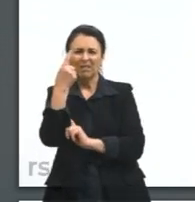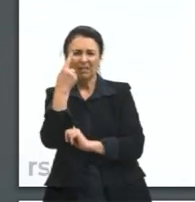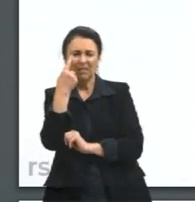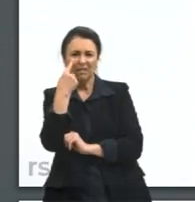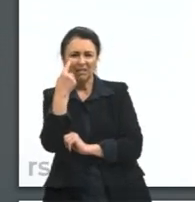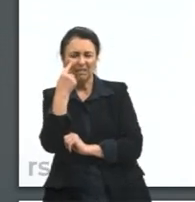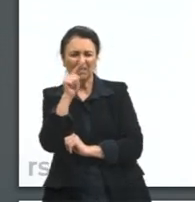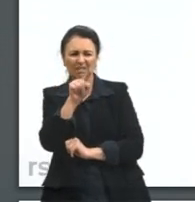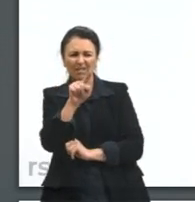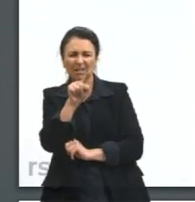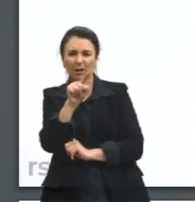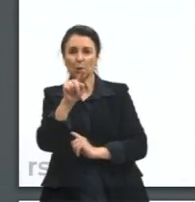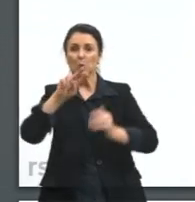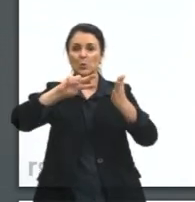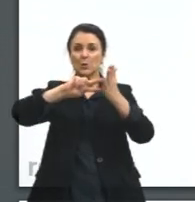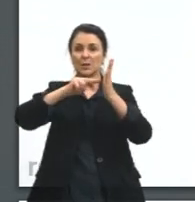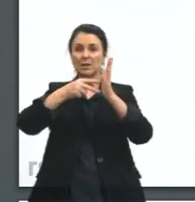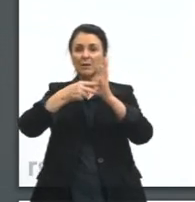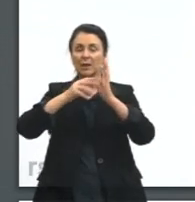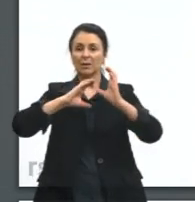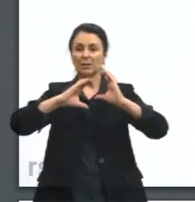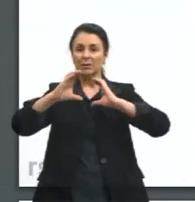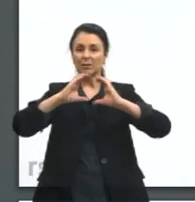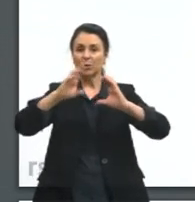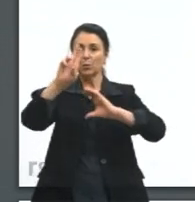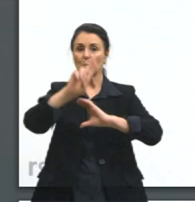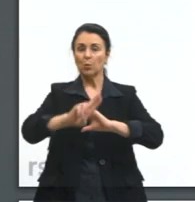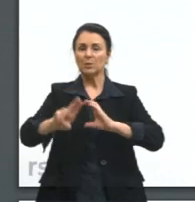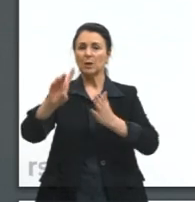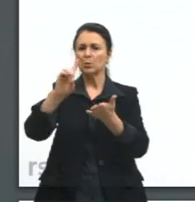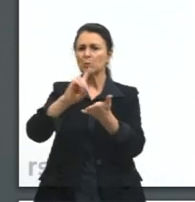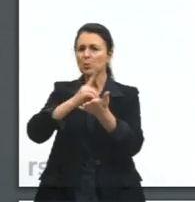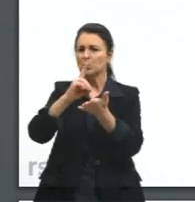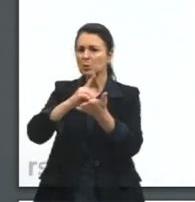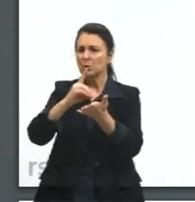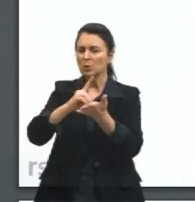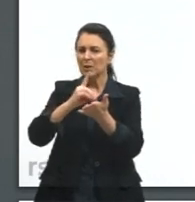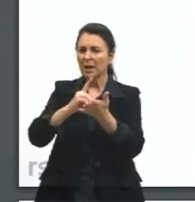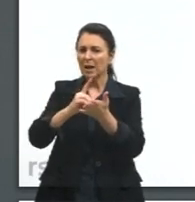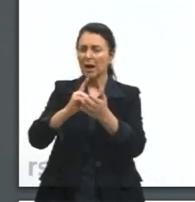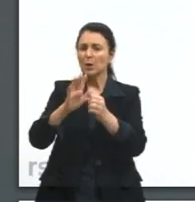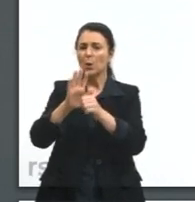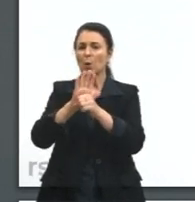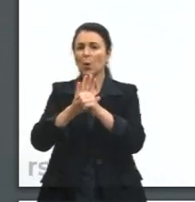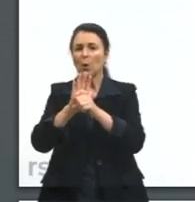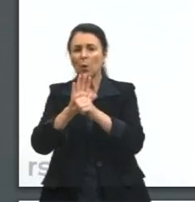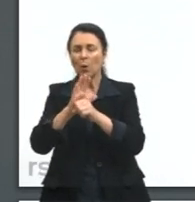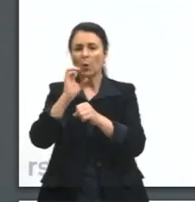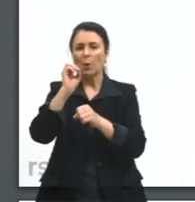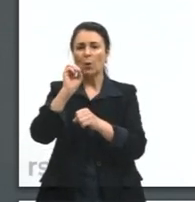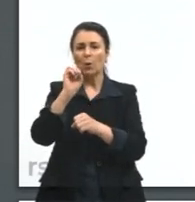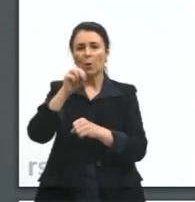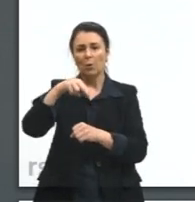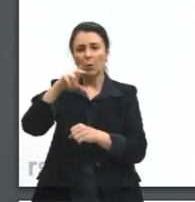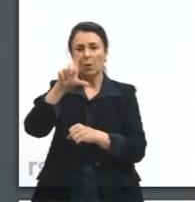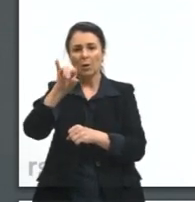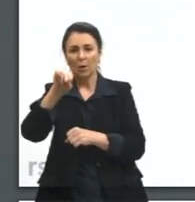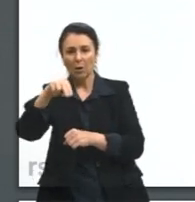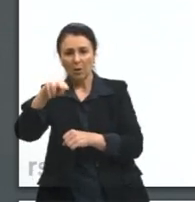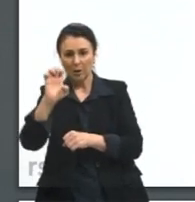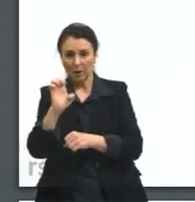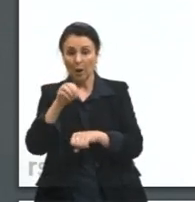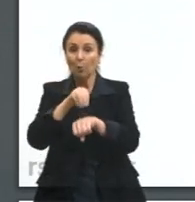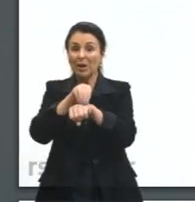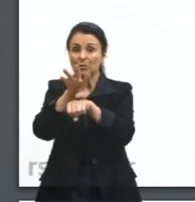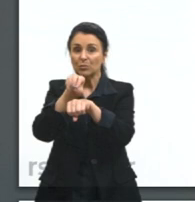significado de comunicação através de um dicionário online. Já deixo para vocês a dica desse dicionário, tá